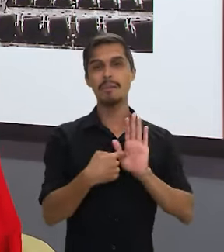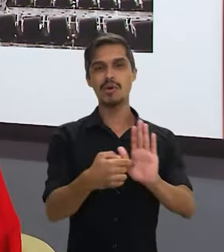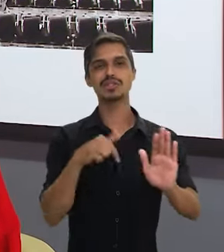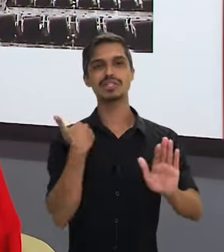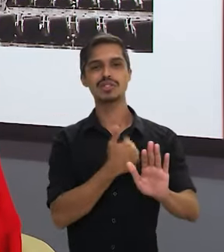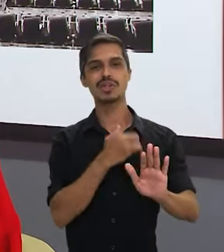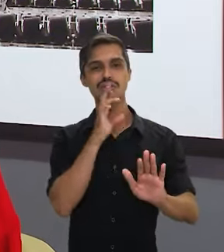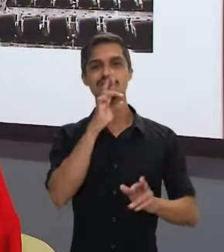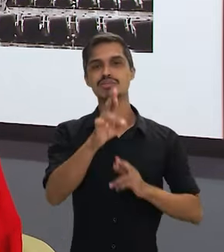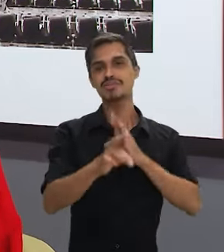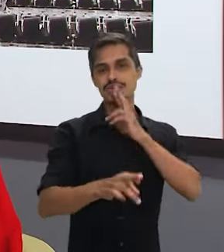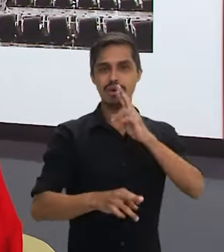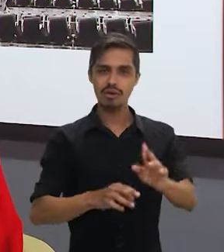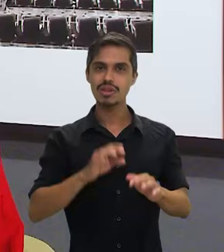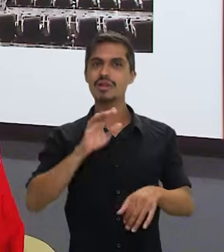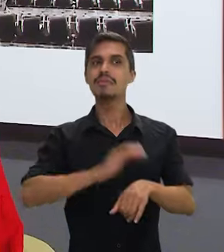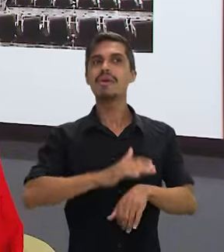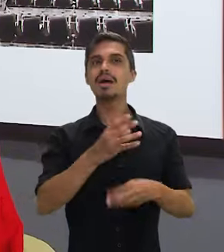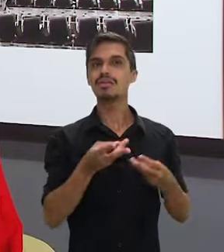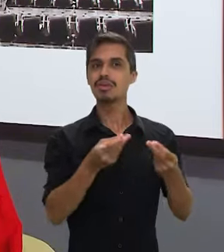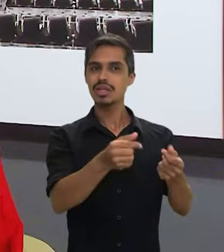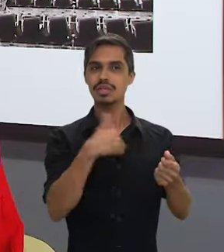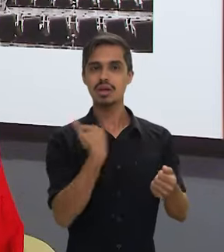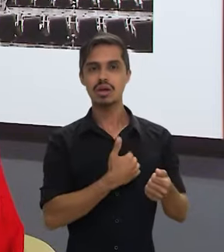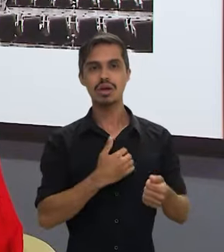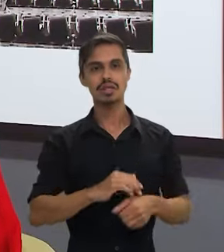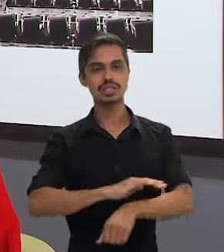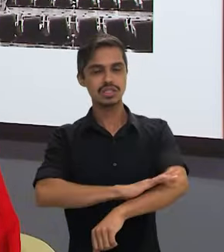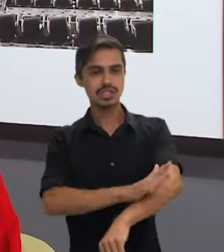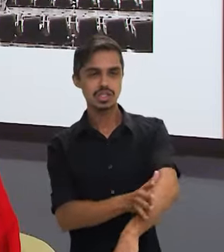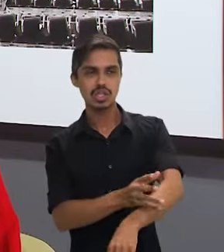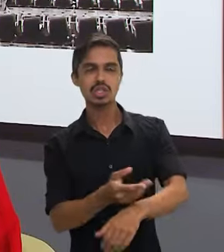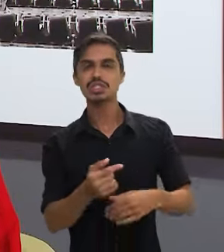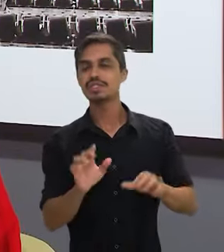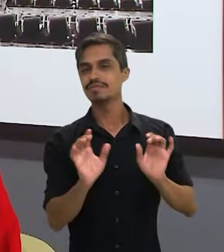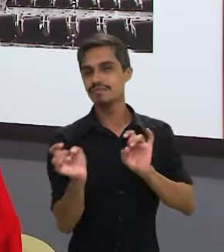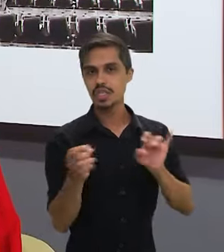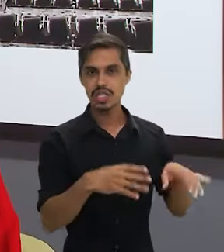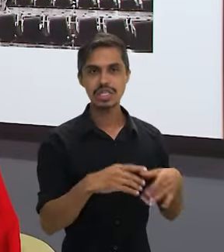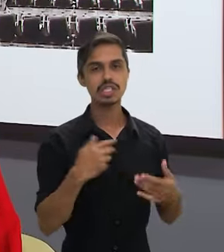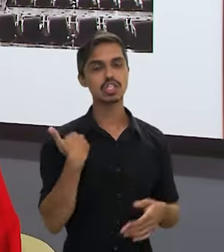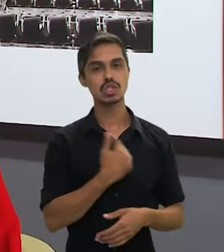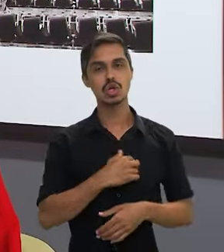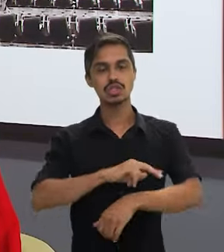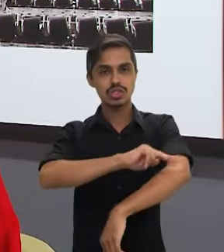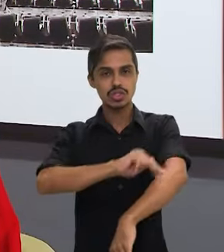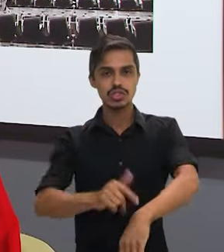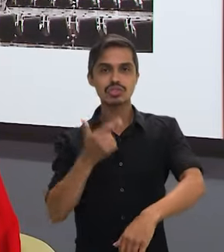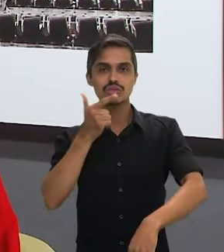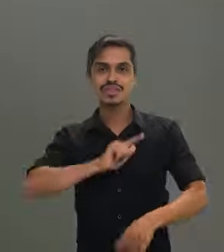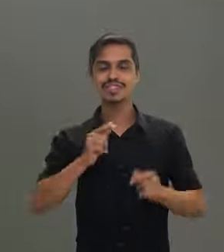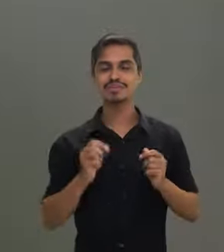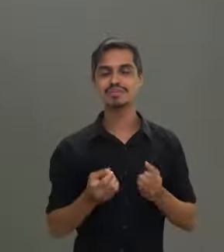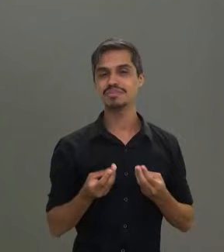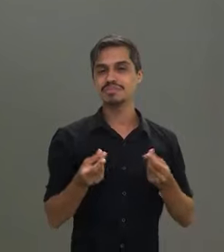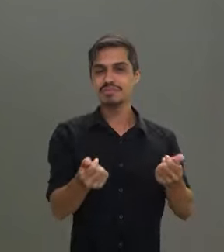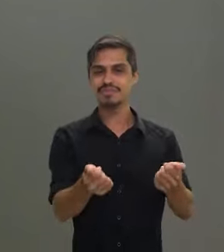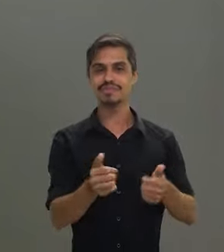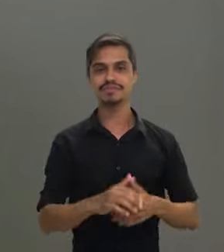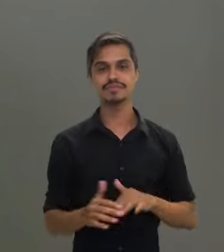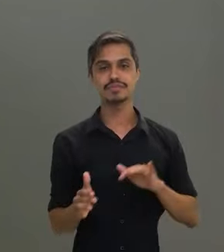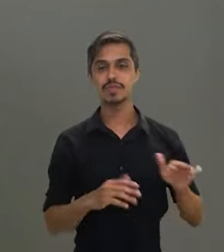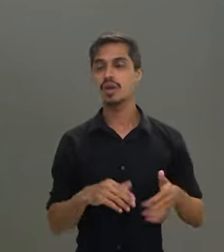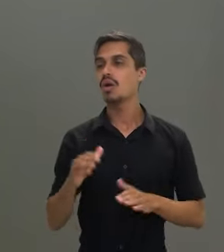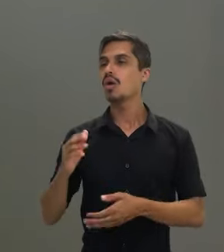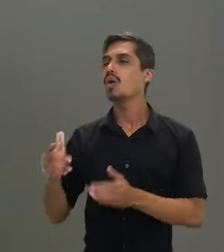atualização que a gente tem tido cada vez mais, democratização, racialização do nosso país, que eu espero que continue aí por muito e muito tempo. Qual é o papel